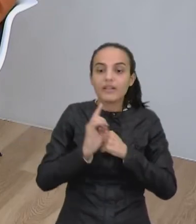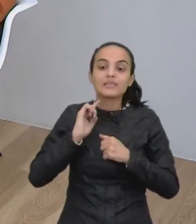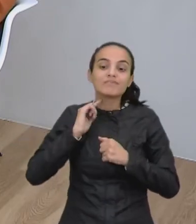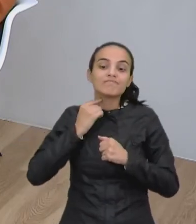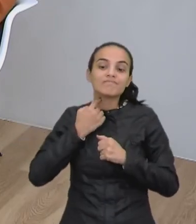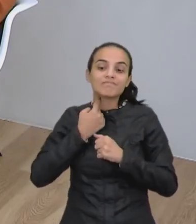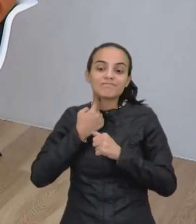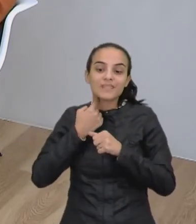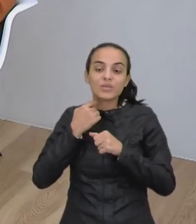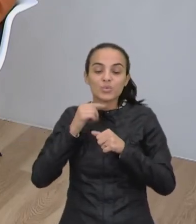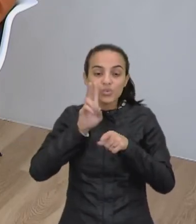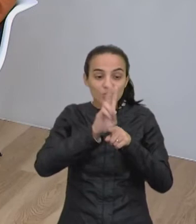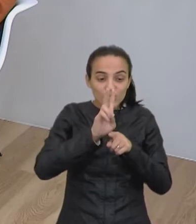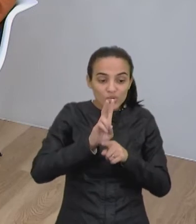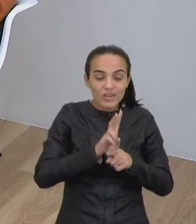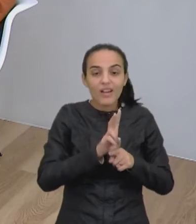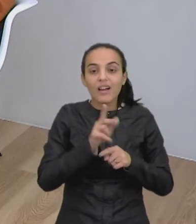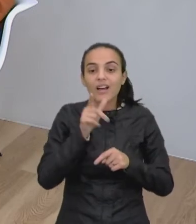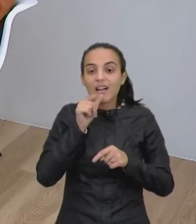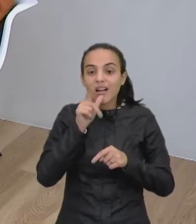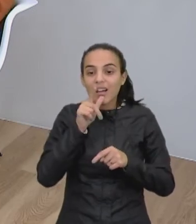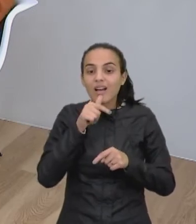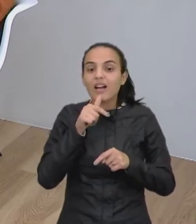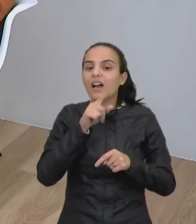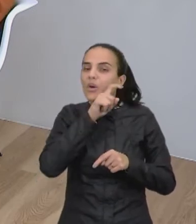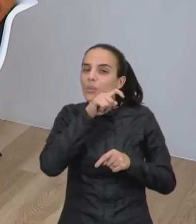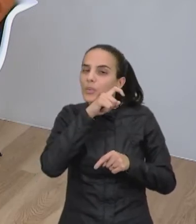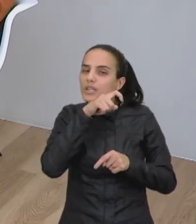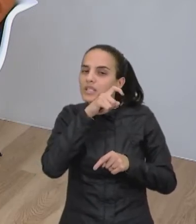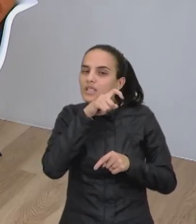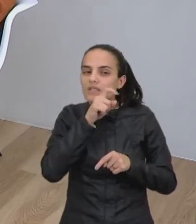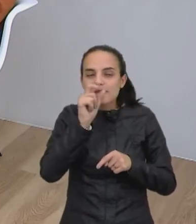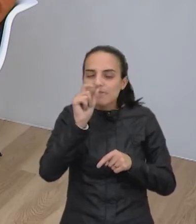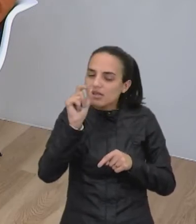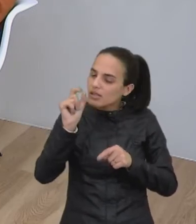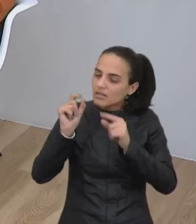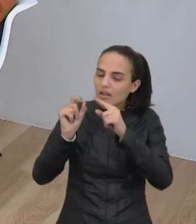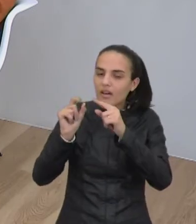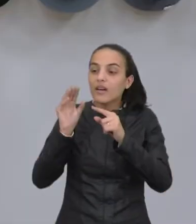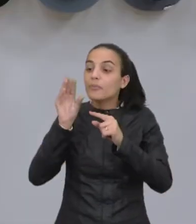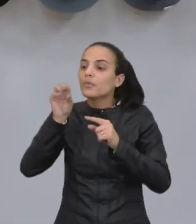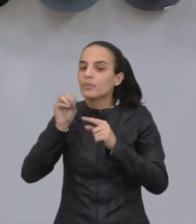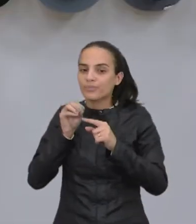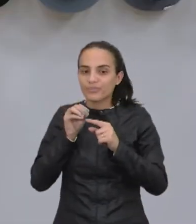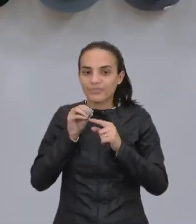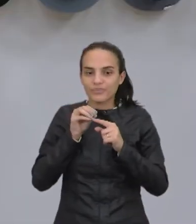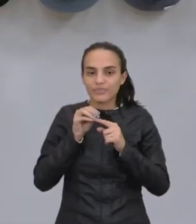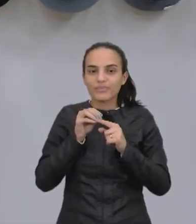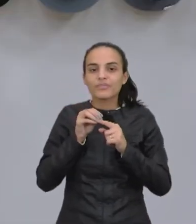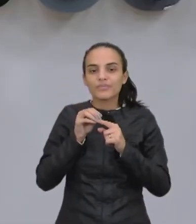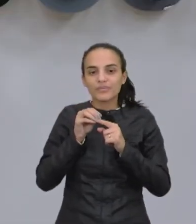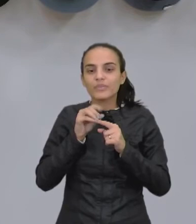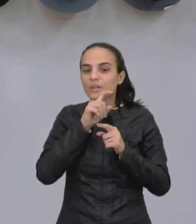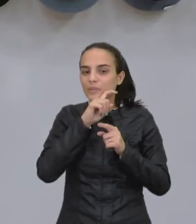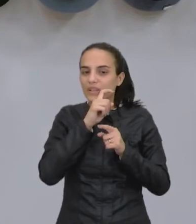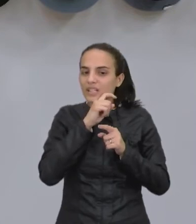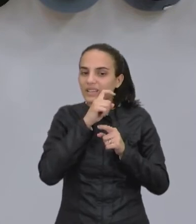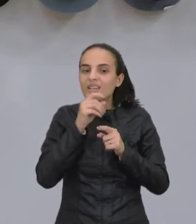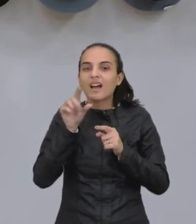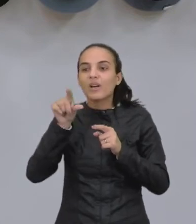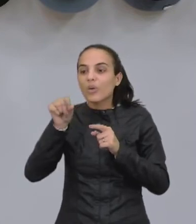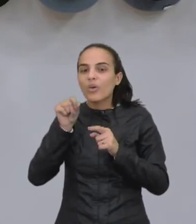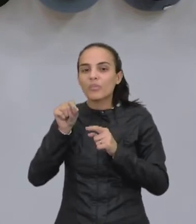esgoto e vai chegar no corpo d'água. Aí o peixinho vai ver aquele pedacinho pequenininho, opa, é comida. Exato. Né, e come aquele